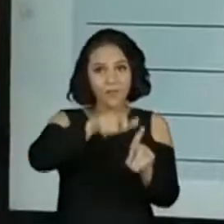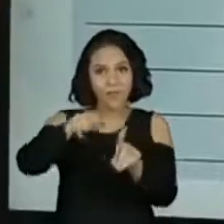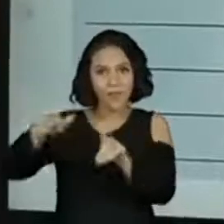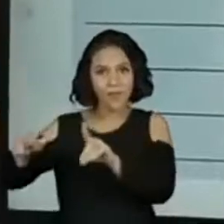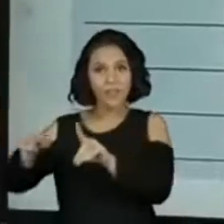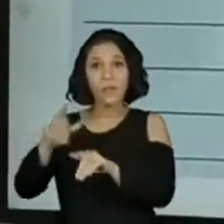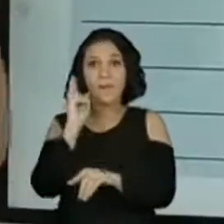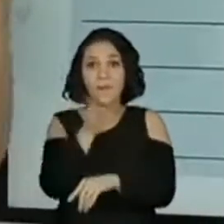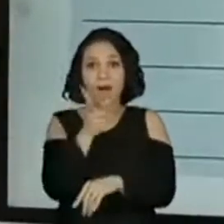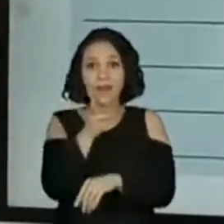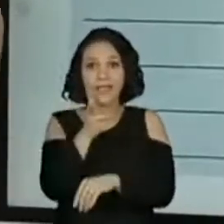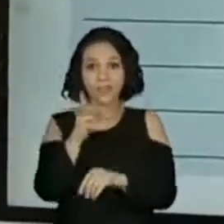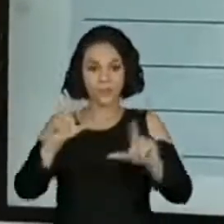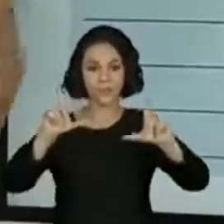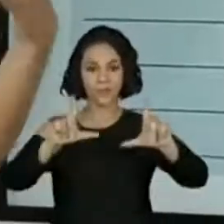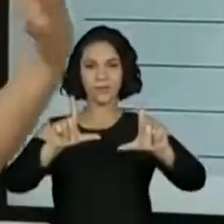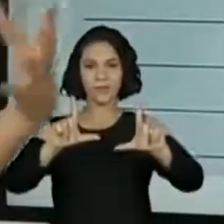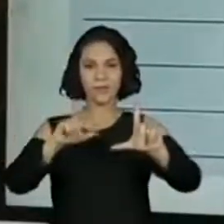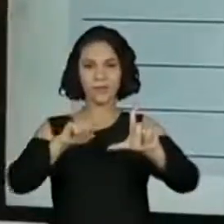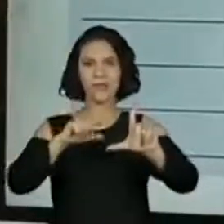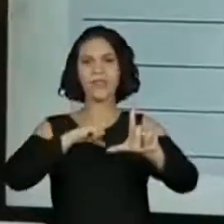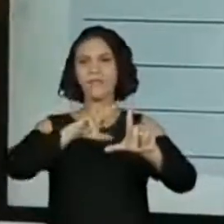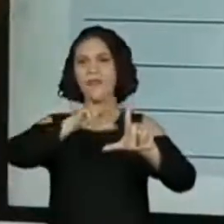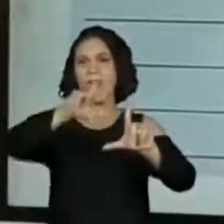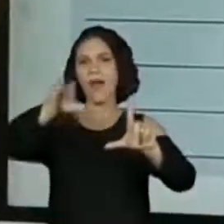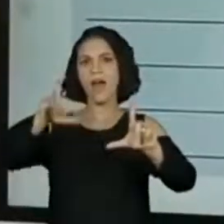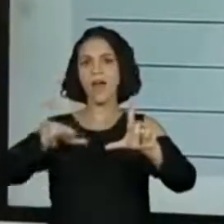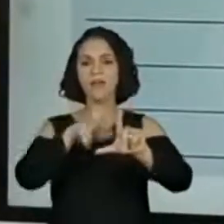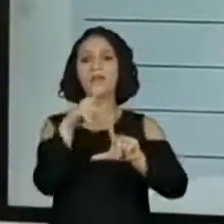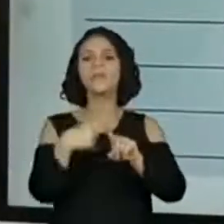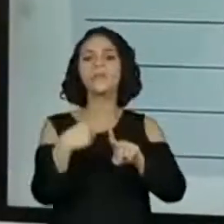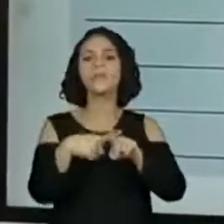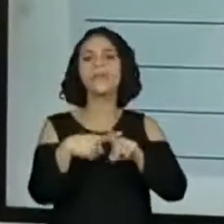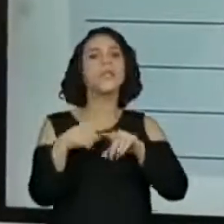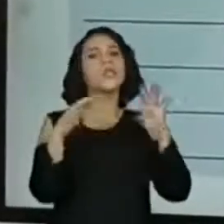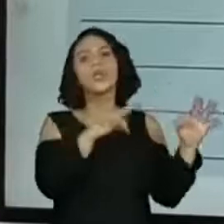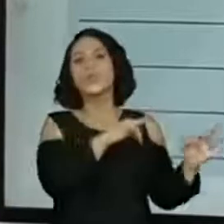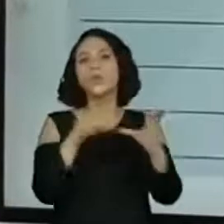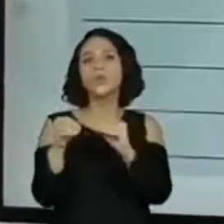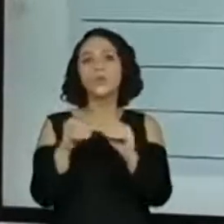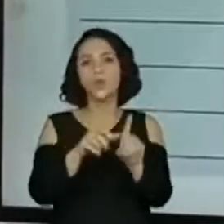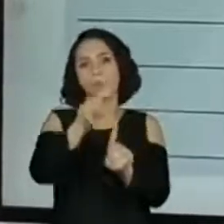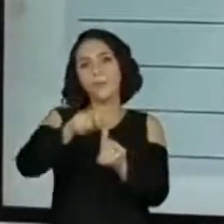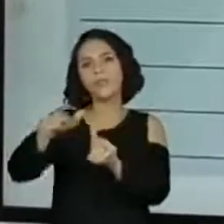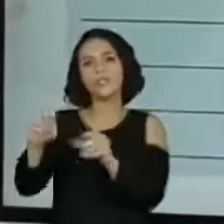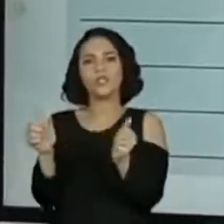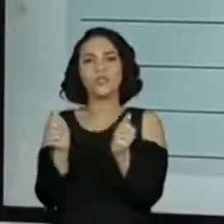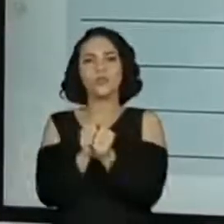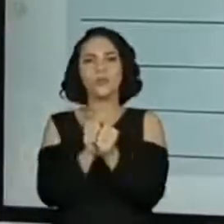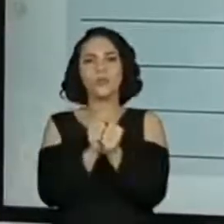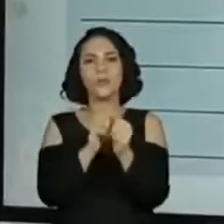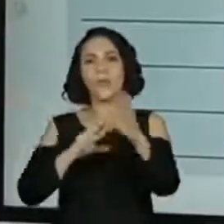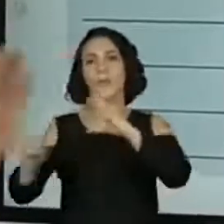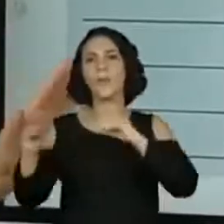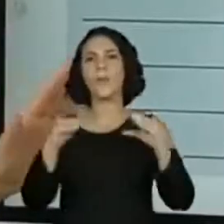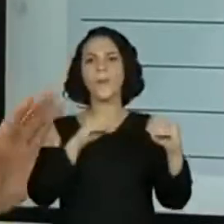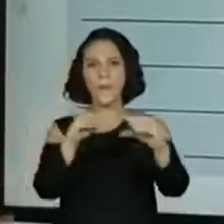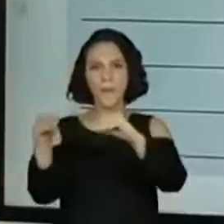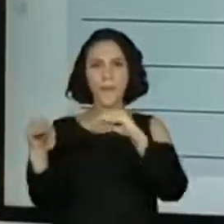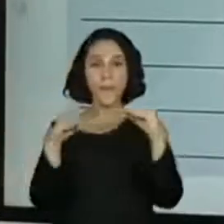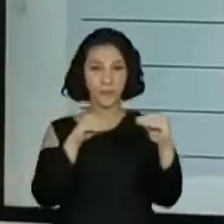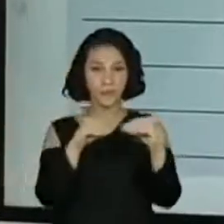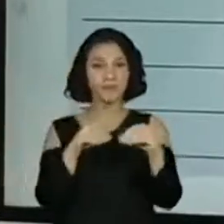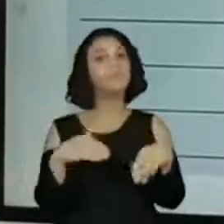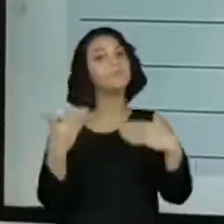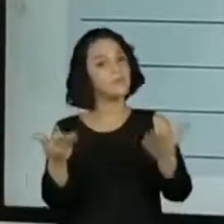quadrinho, ele tem vários porque está falando que todos aqueles personagens estão falando no mesmo tempo. Então, realmente, a fala